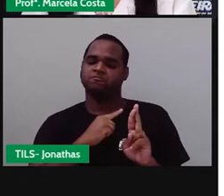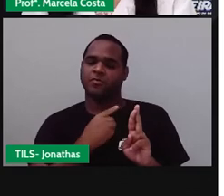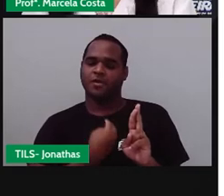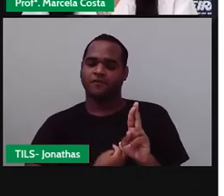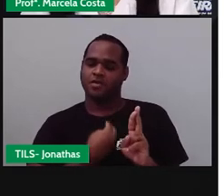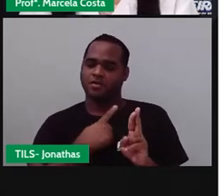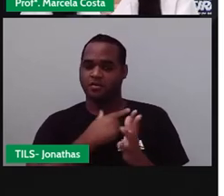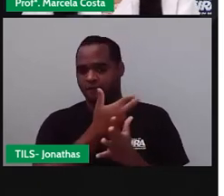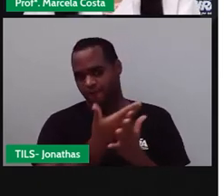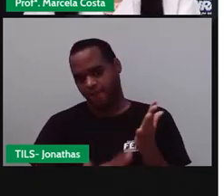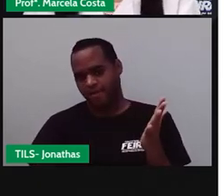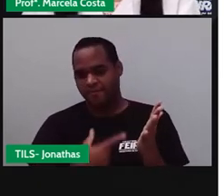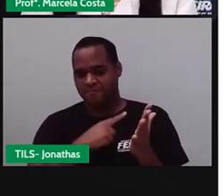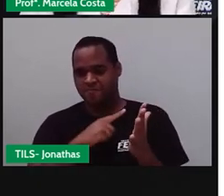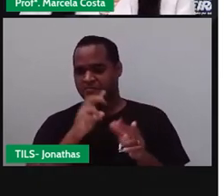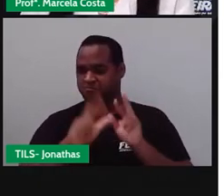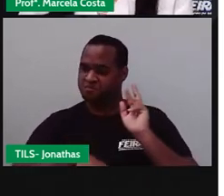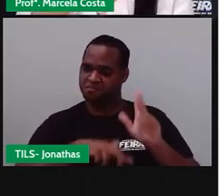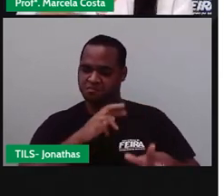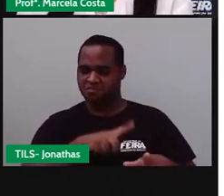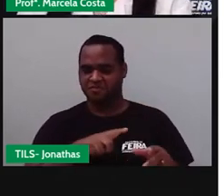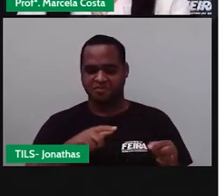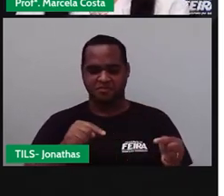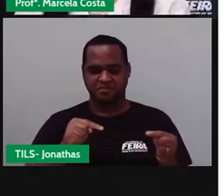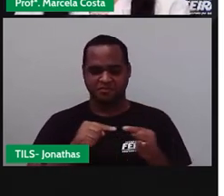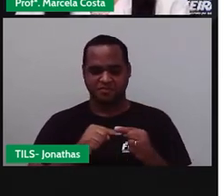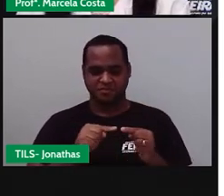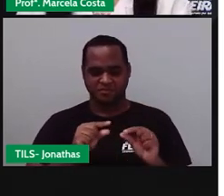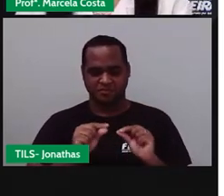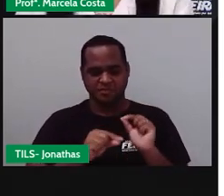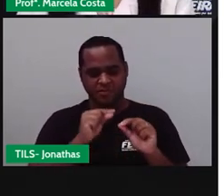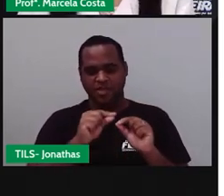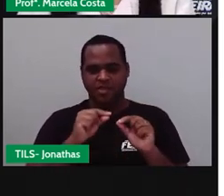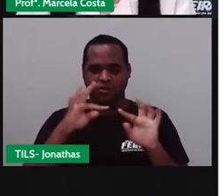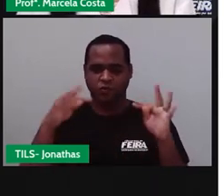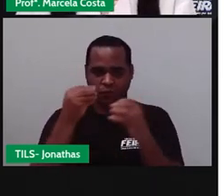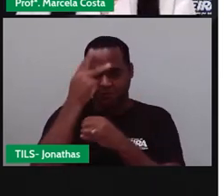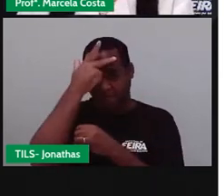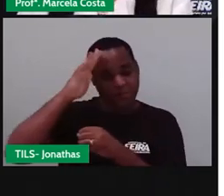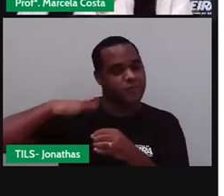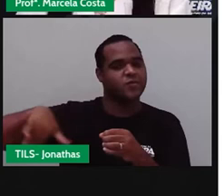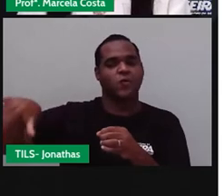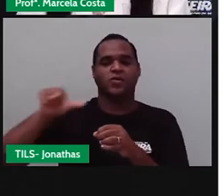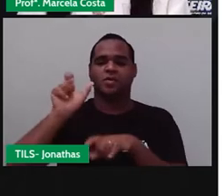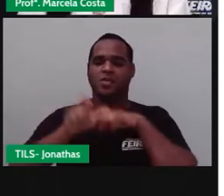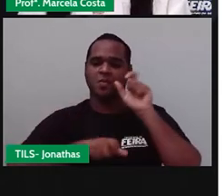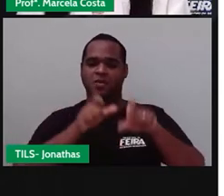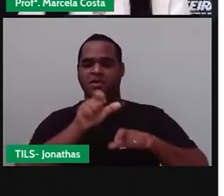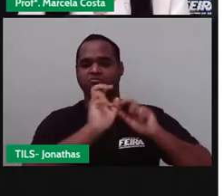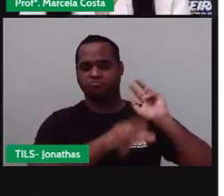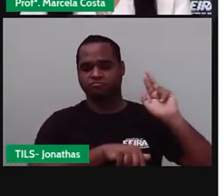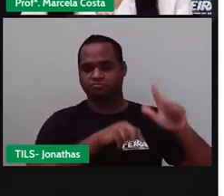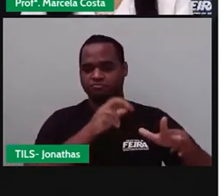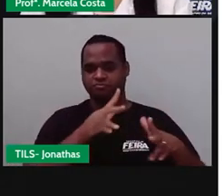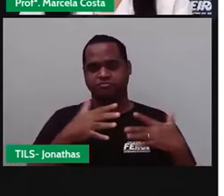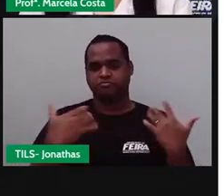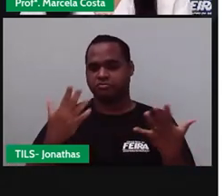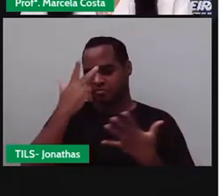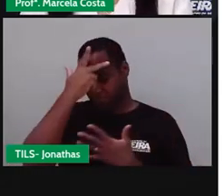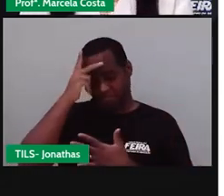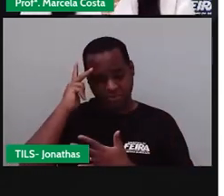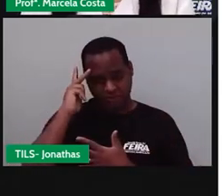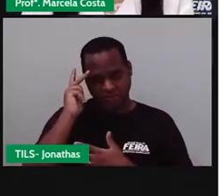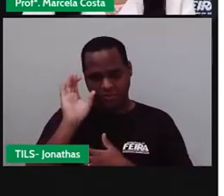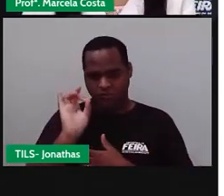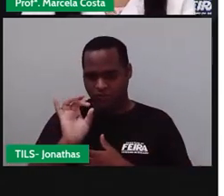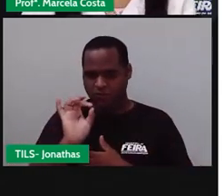diversidade, a entender que todo mundo tem características diferentes. Não só as pessoas,